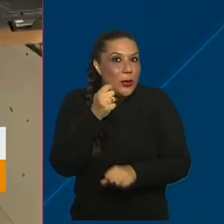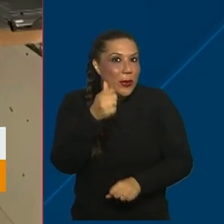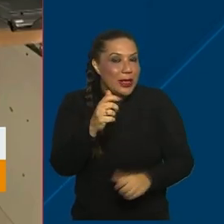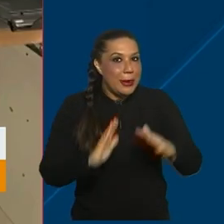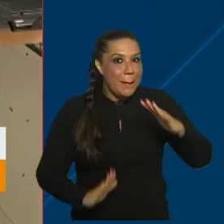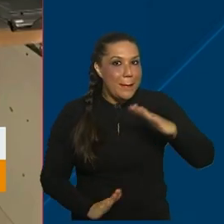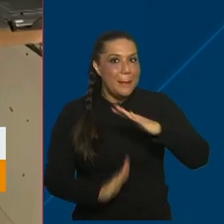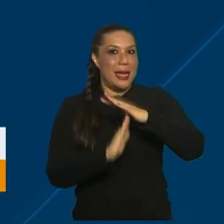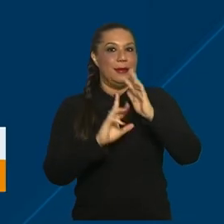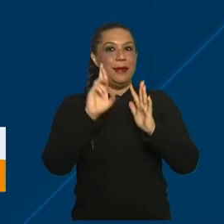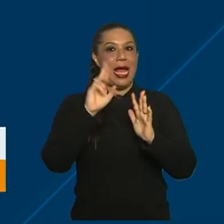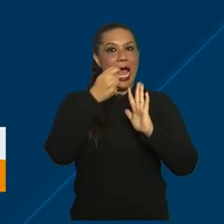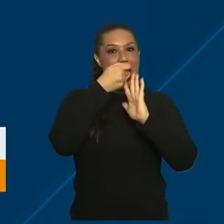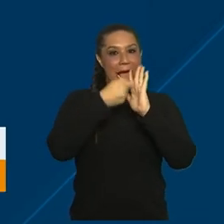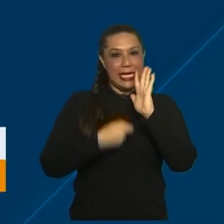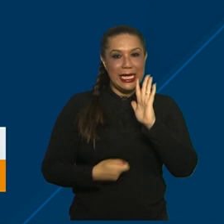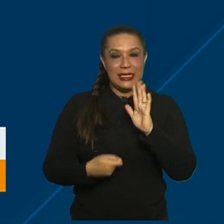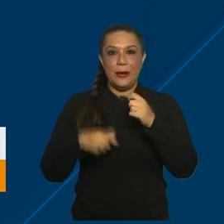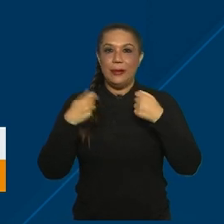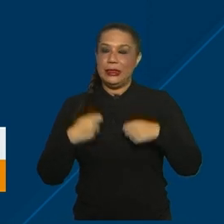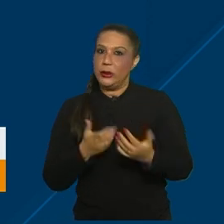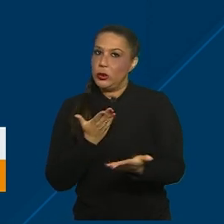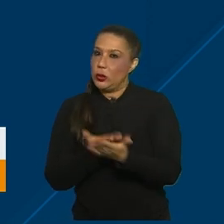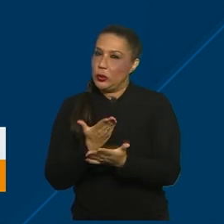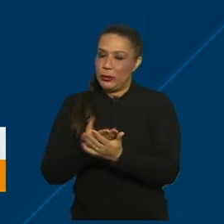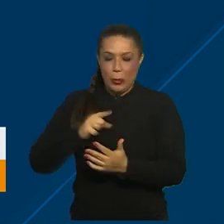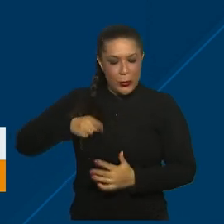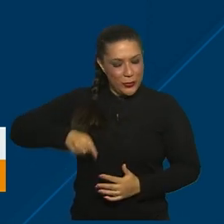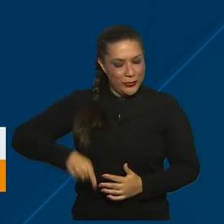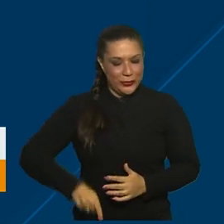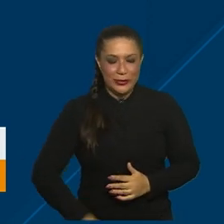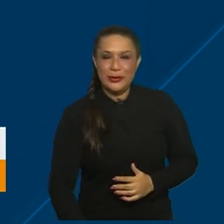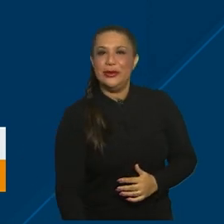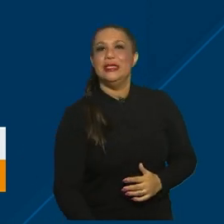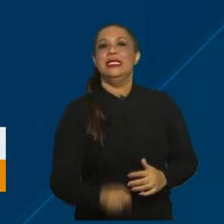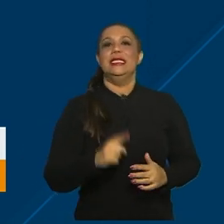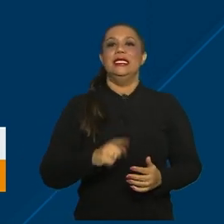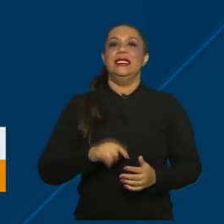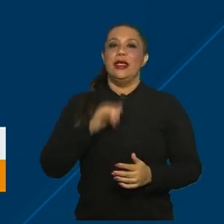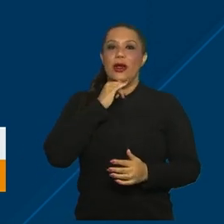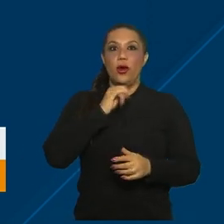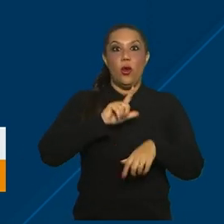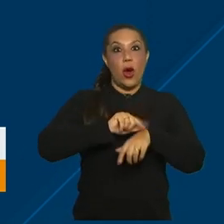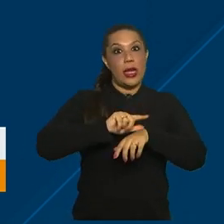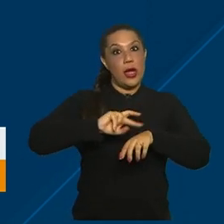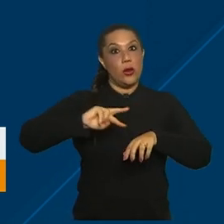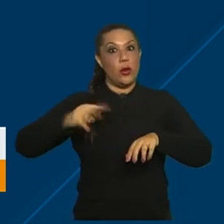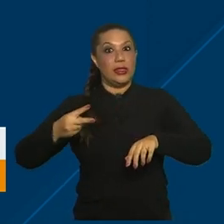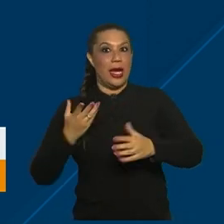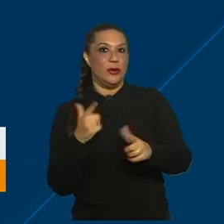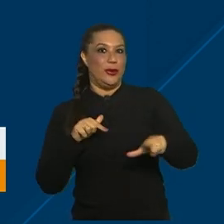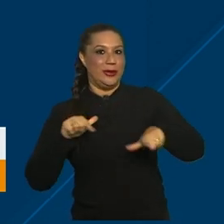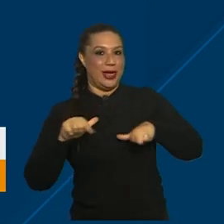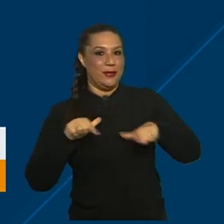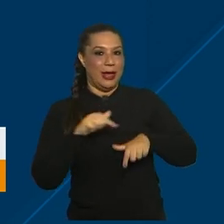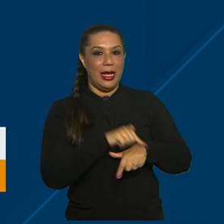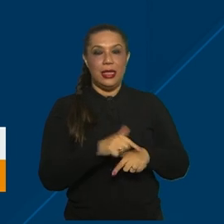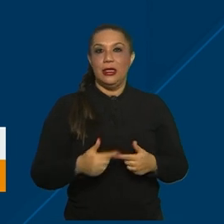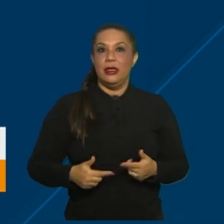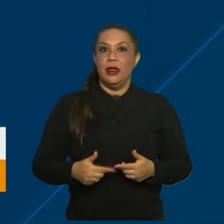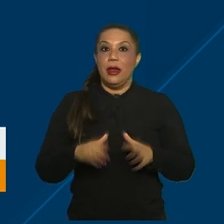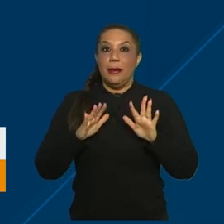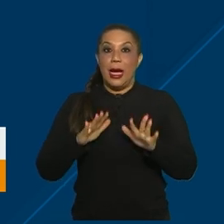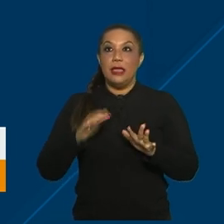máxima na redação, precisou intensificar os estudos no turno oposto ao trabalho. Sem energia em